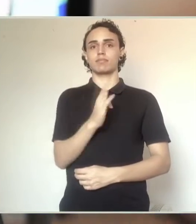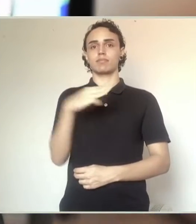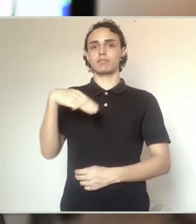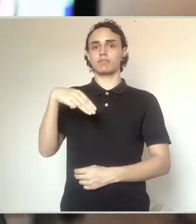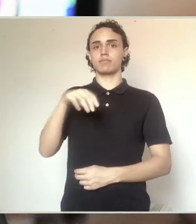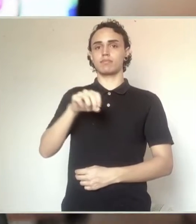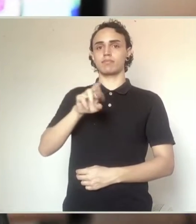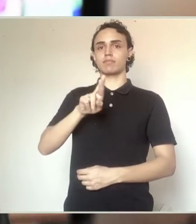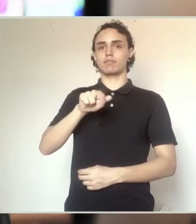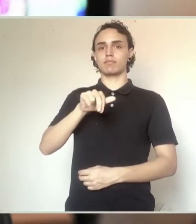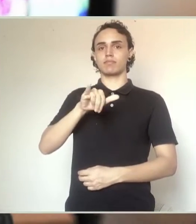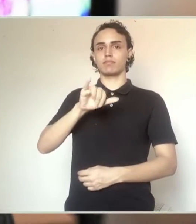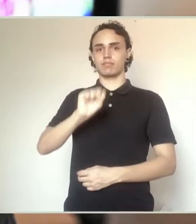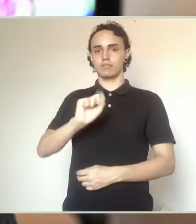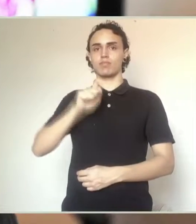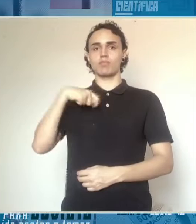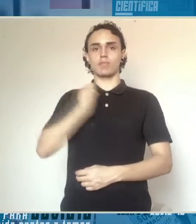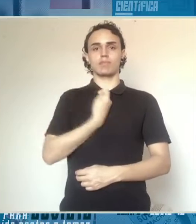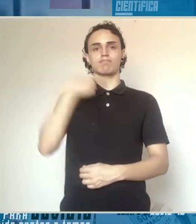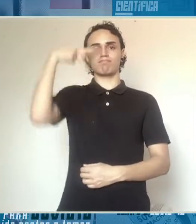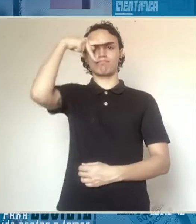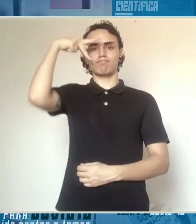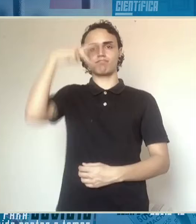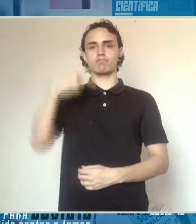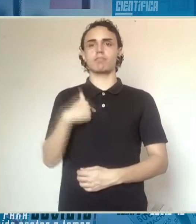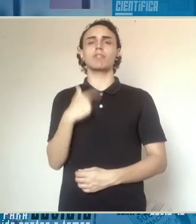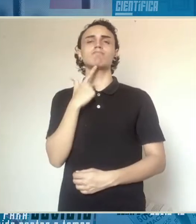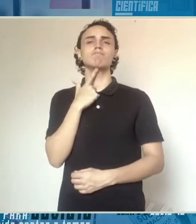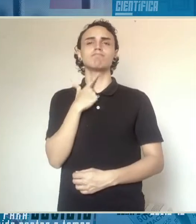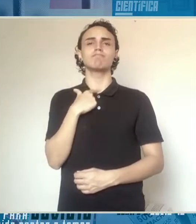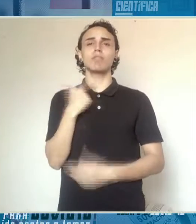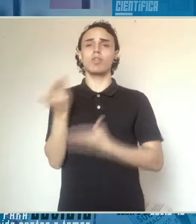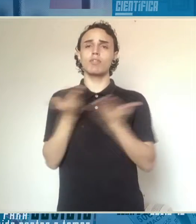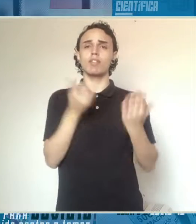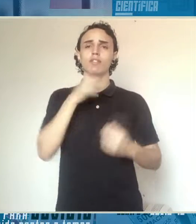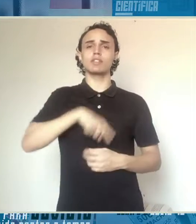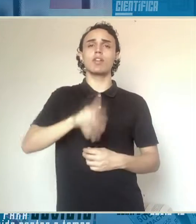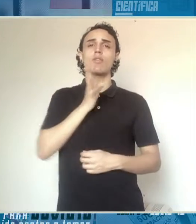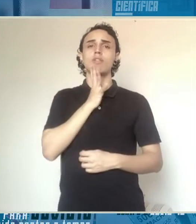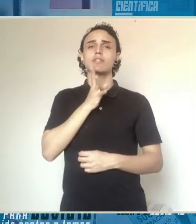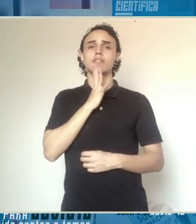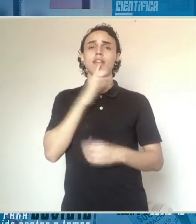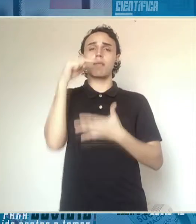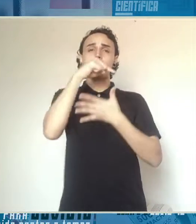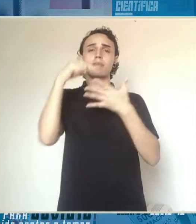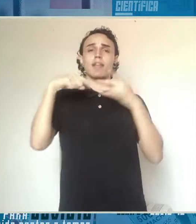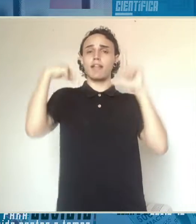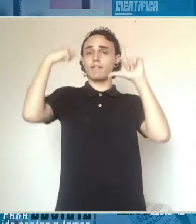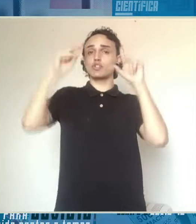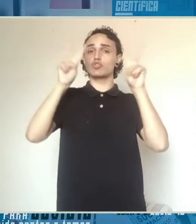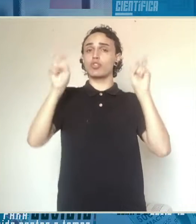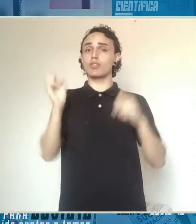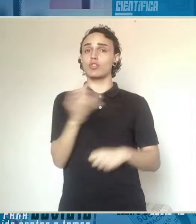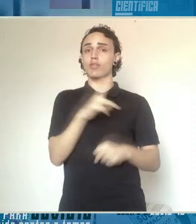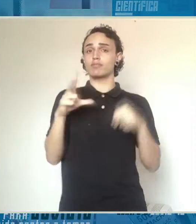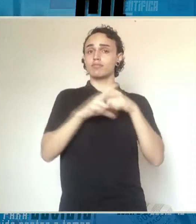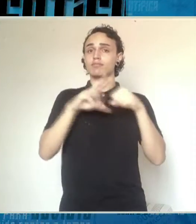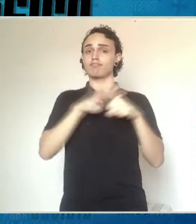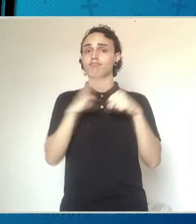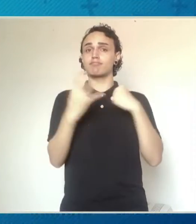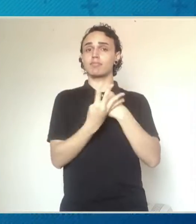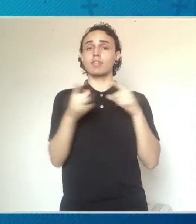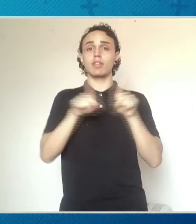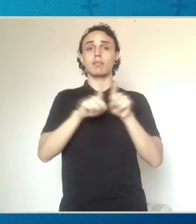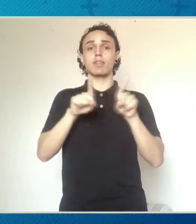Quero convidar vocês para conhecer a coleção de vídeos informativos sobre o novo coronavírus e a Covid-19,